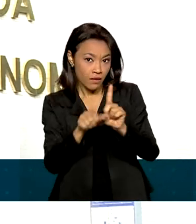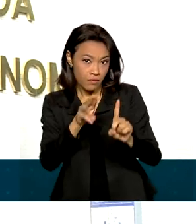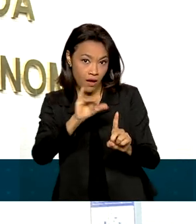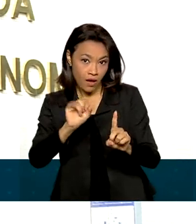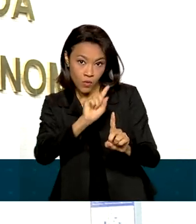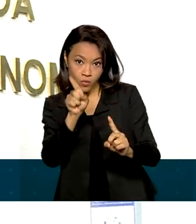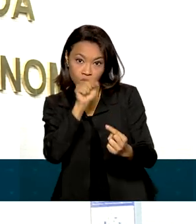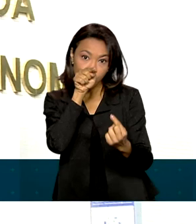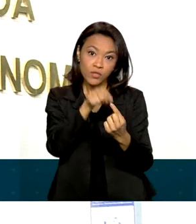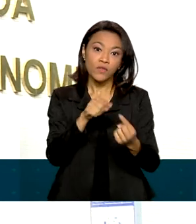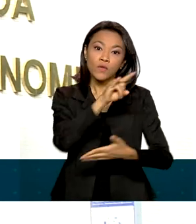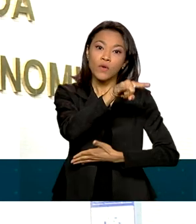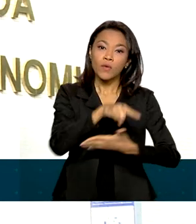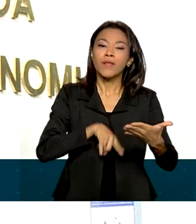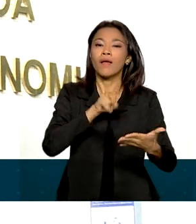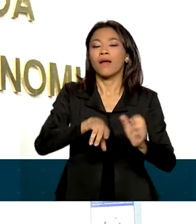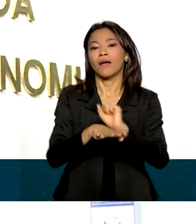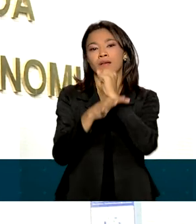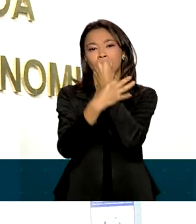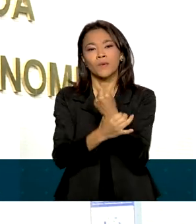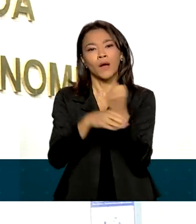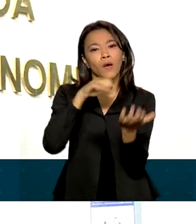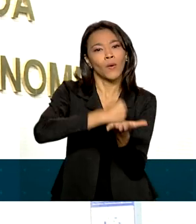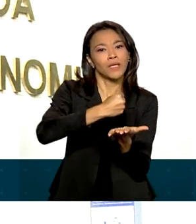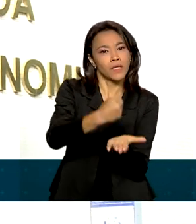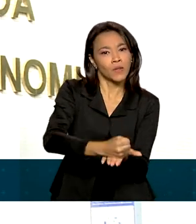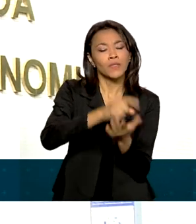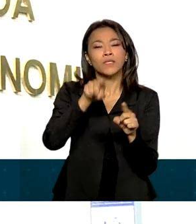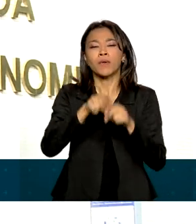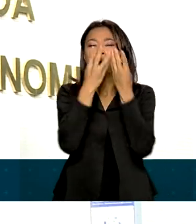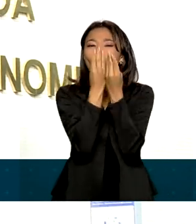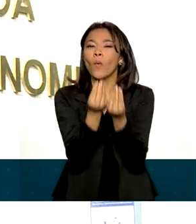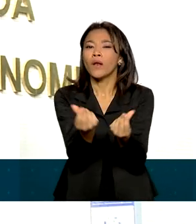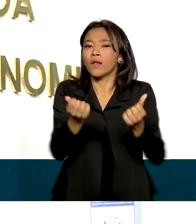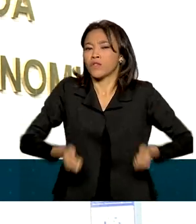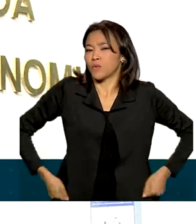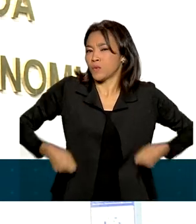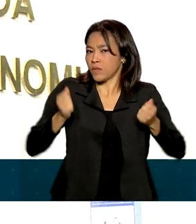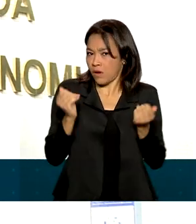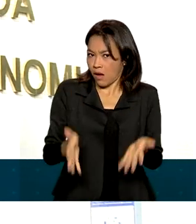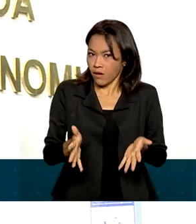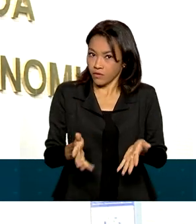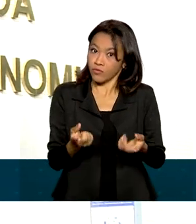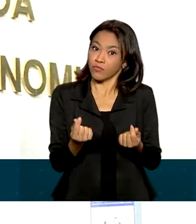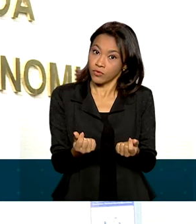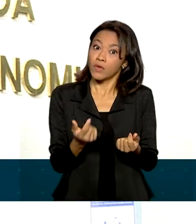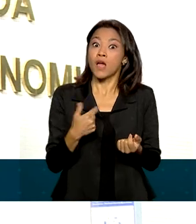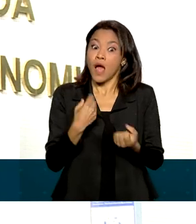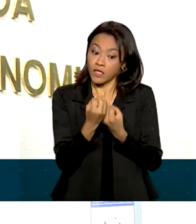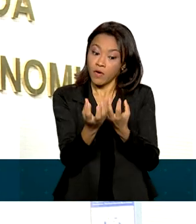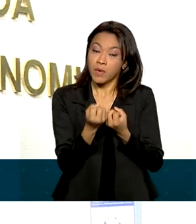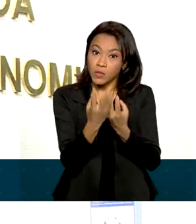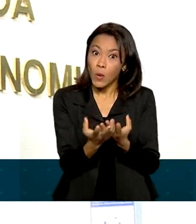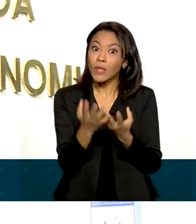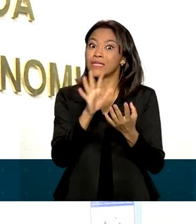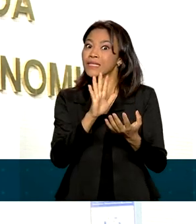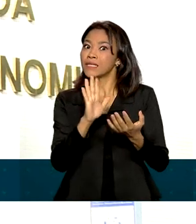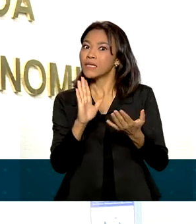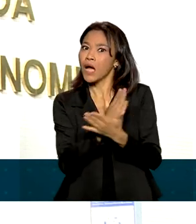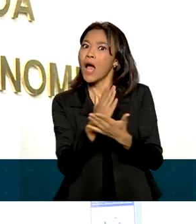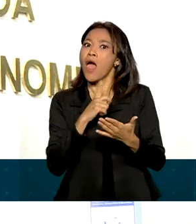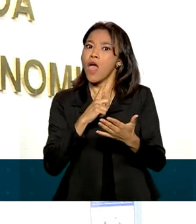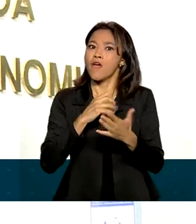documento é garantir a eficiência de contratações e qualidade nos gastos públicos. Apenas as informações classificadas como